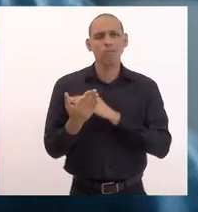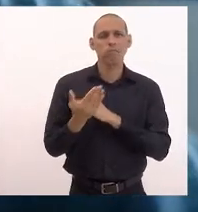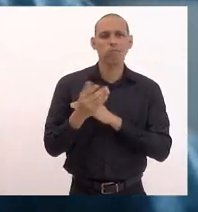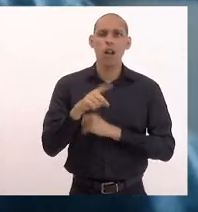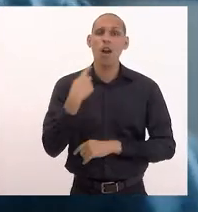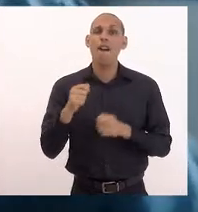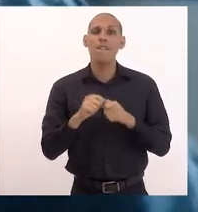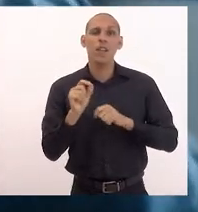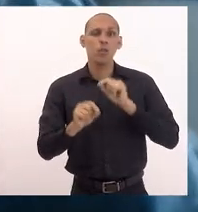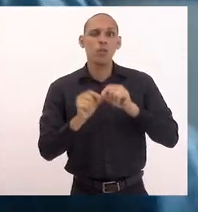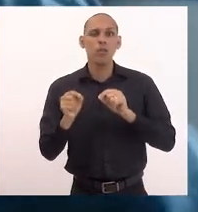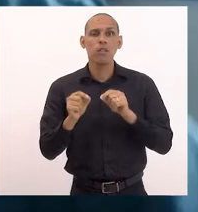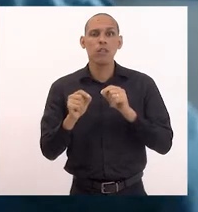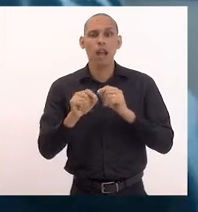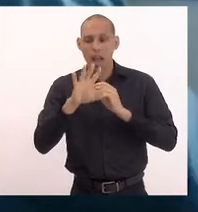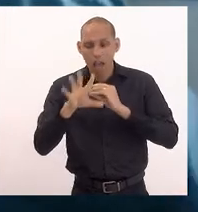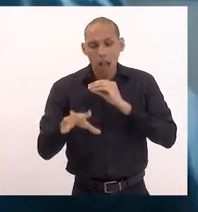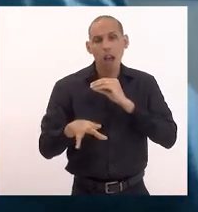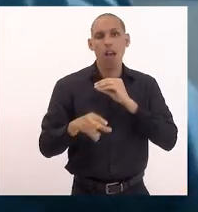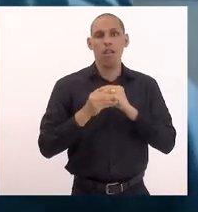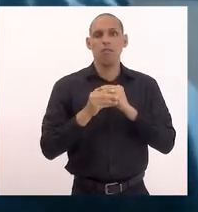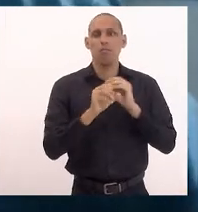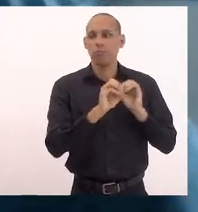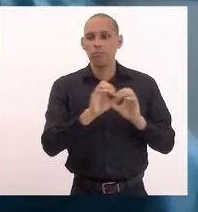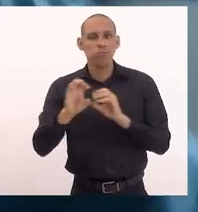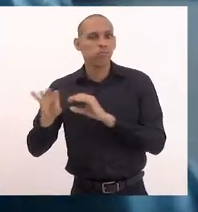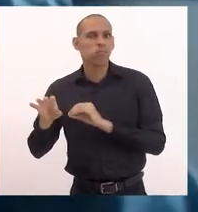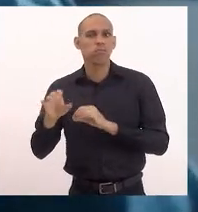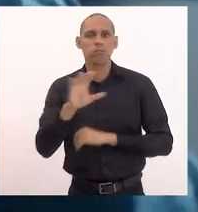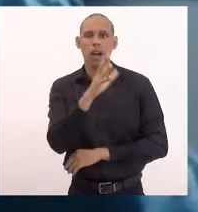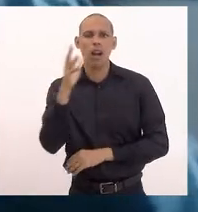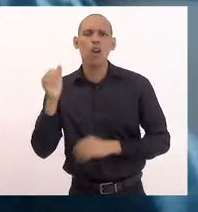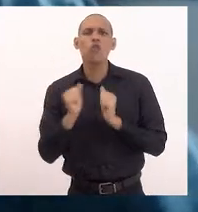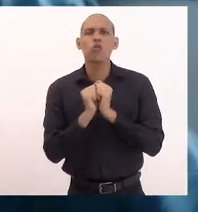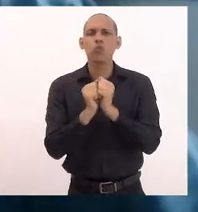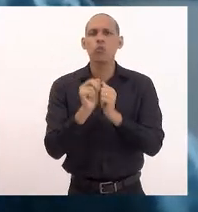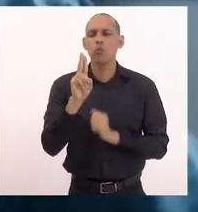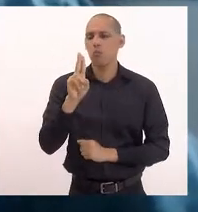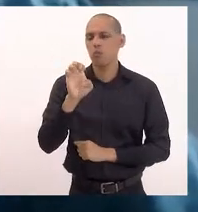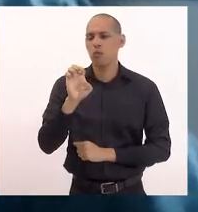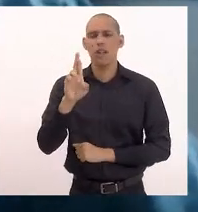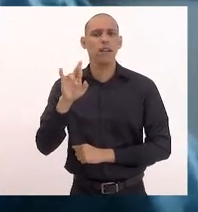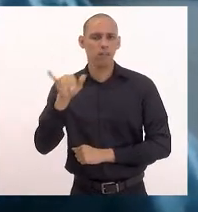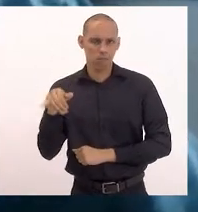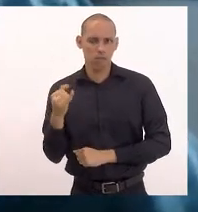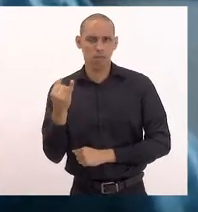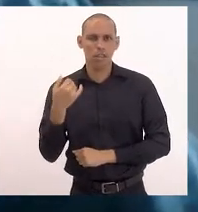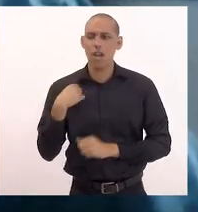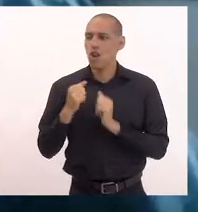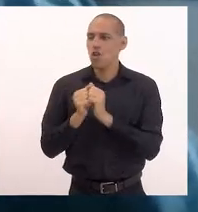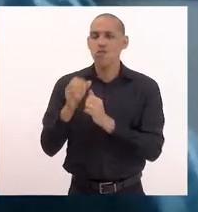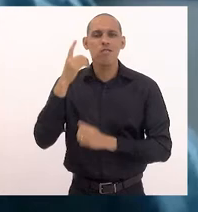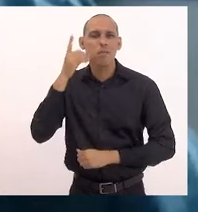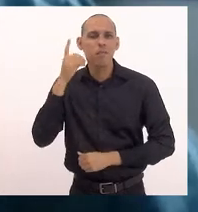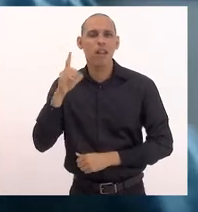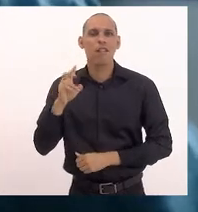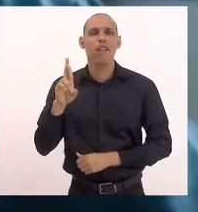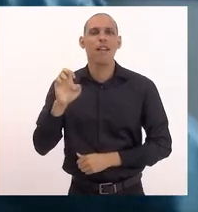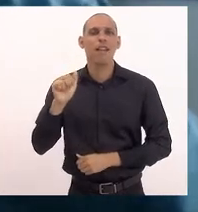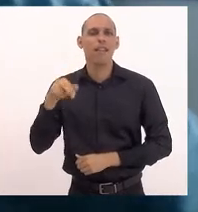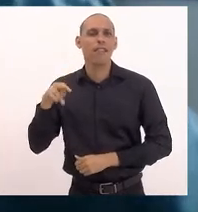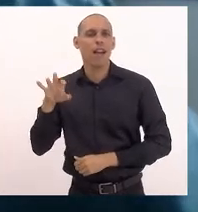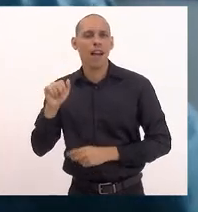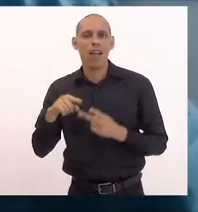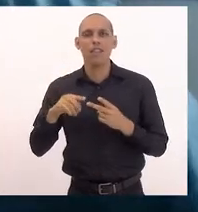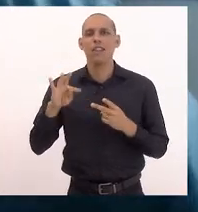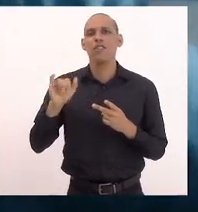Fizemos junto com a UERJ. Estou vendo aqui a deputada Renata Souza, deputada Tia